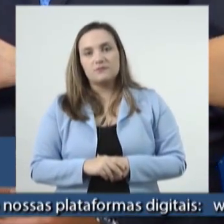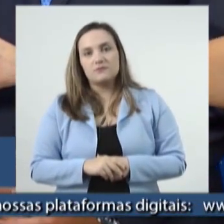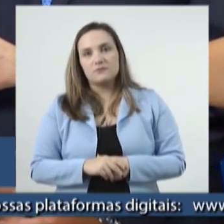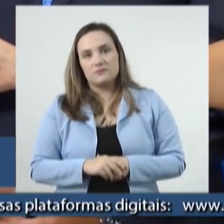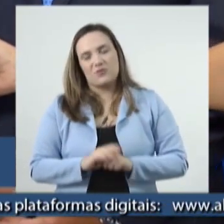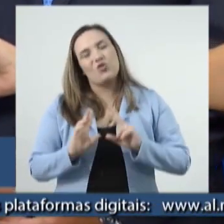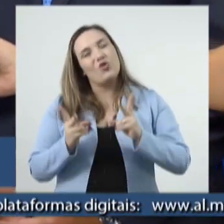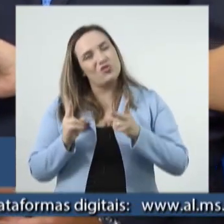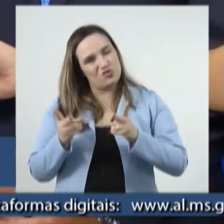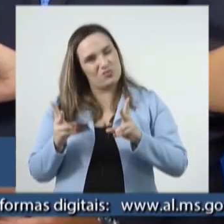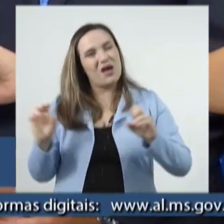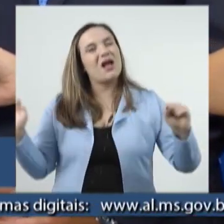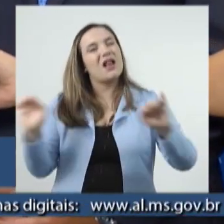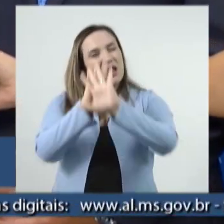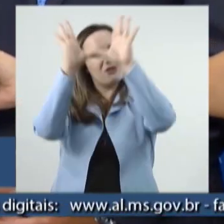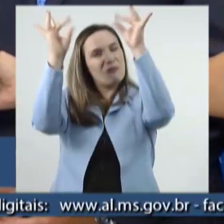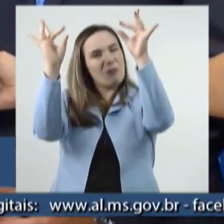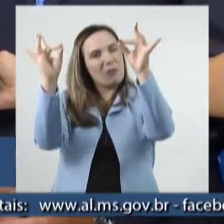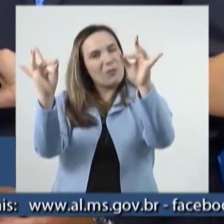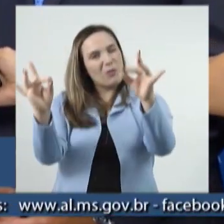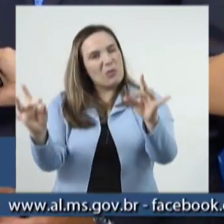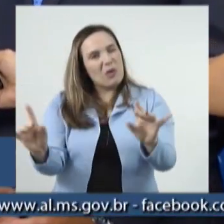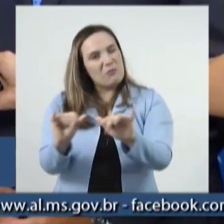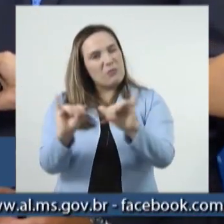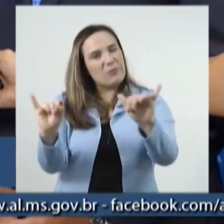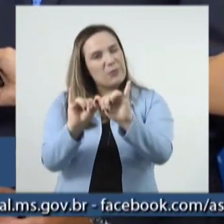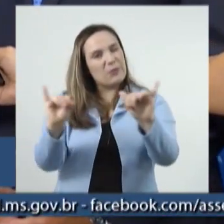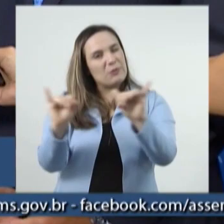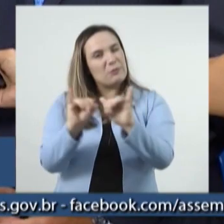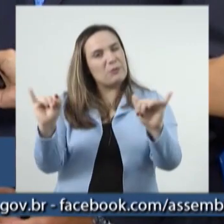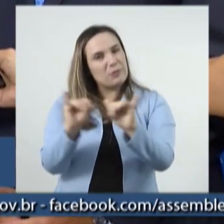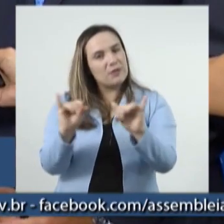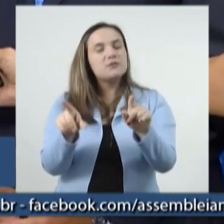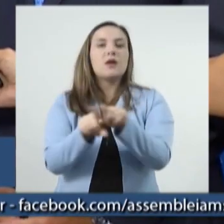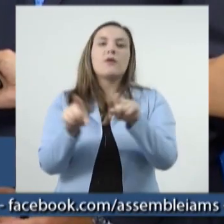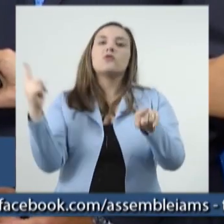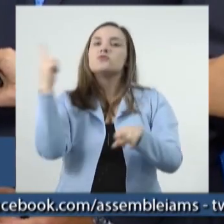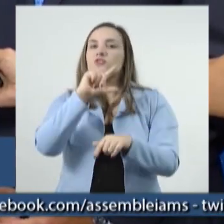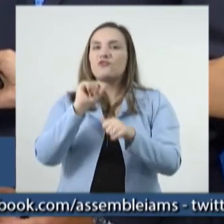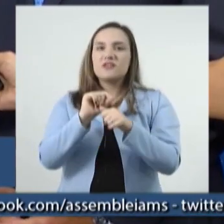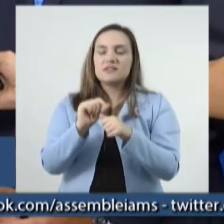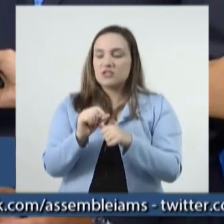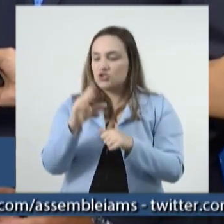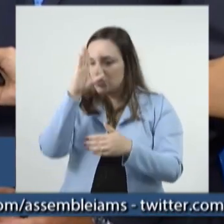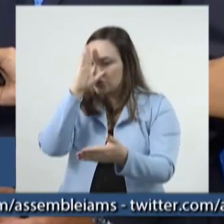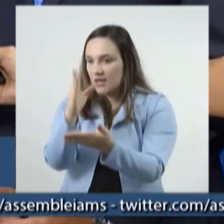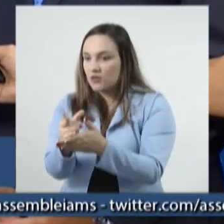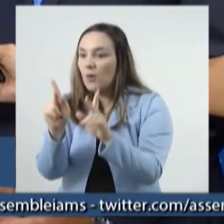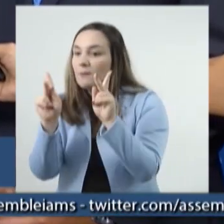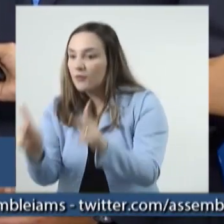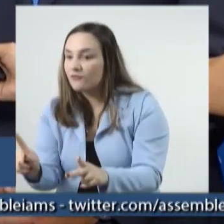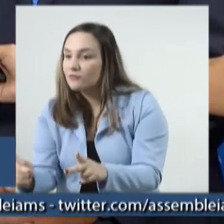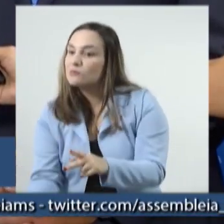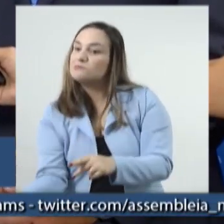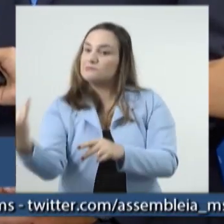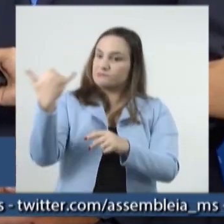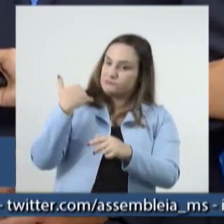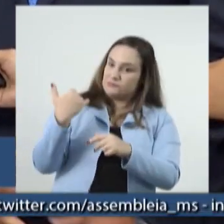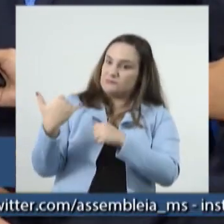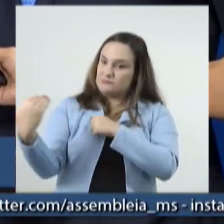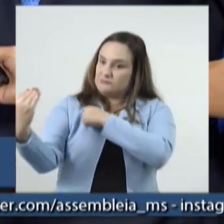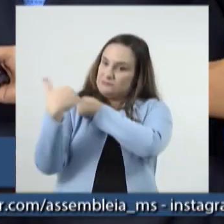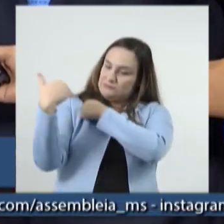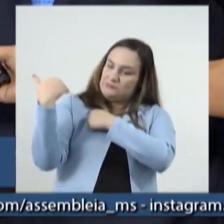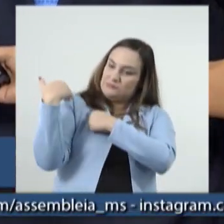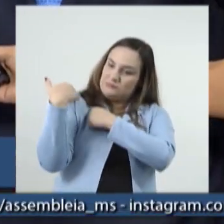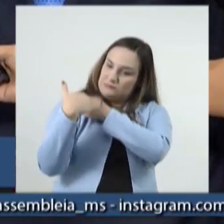manterem a transparência conforme foi colocada, possibilidade de falar diretamente com a população através dos